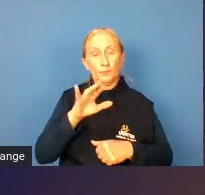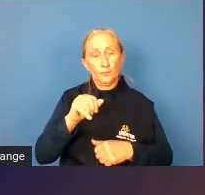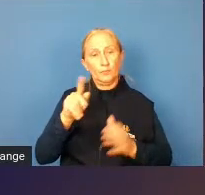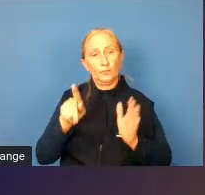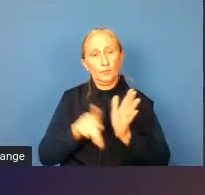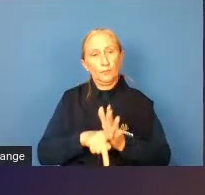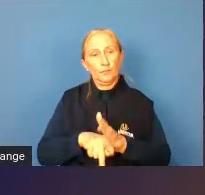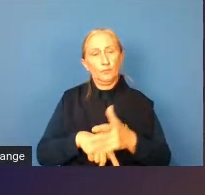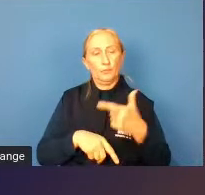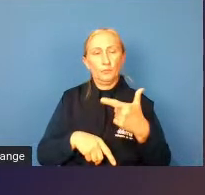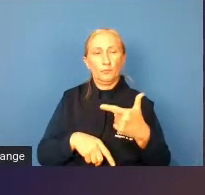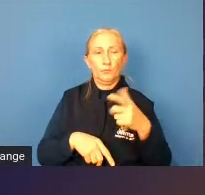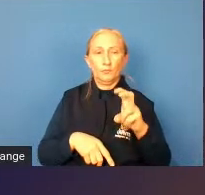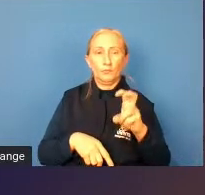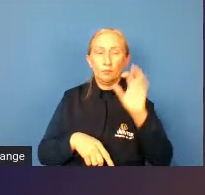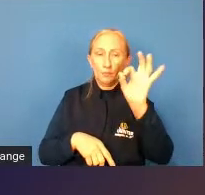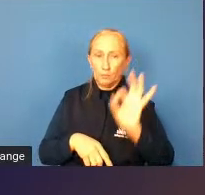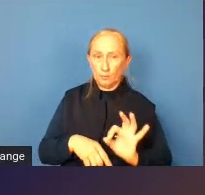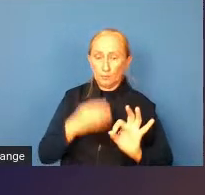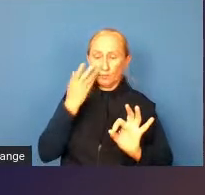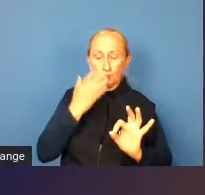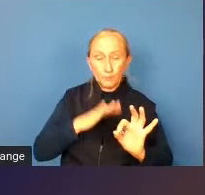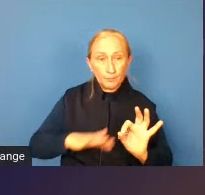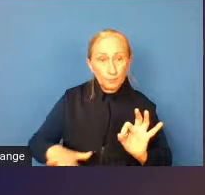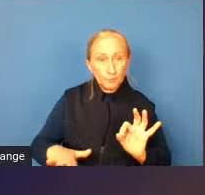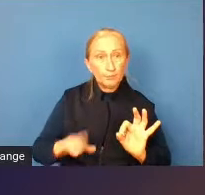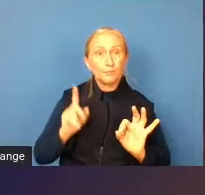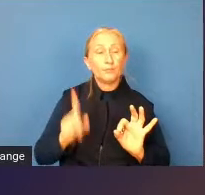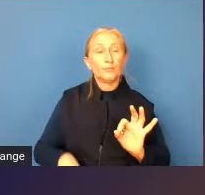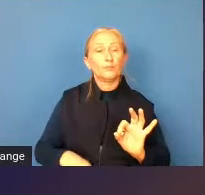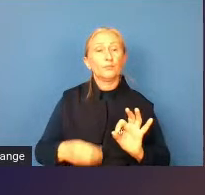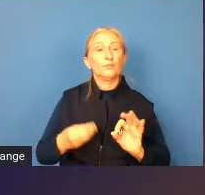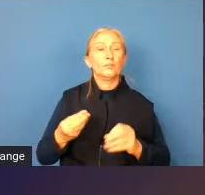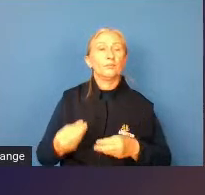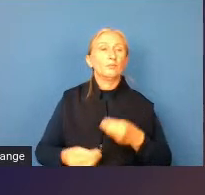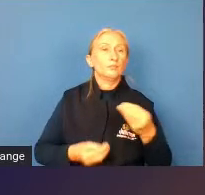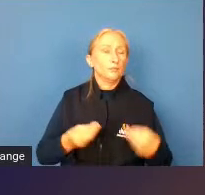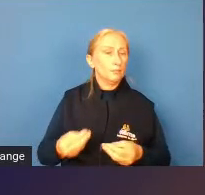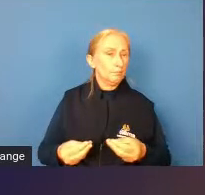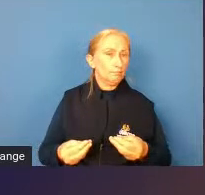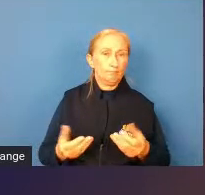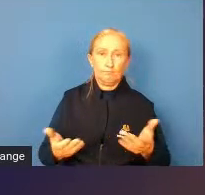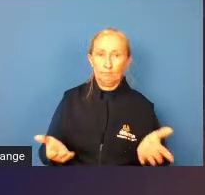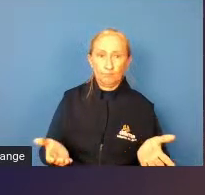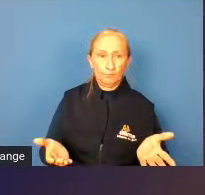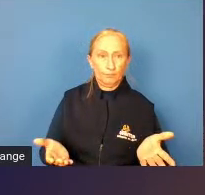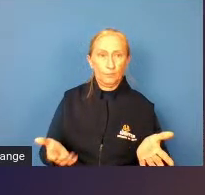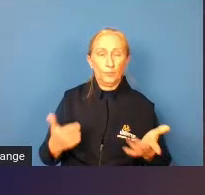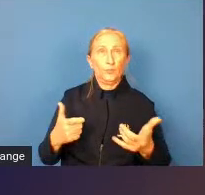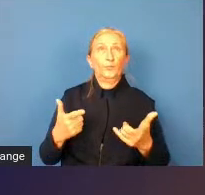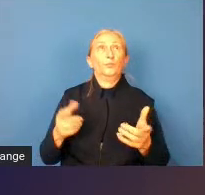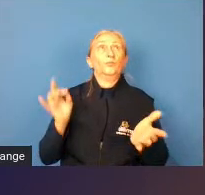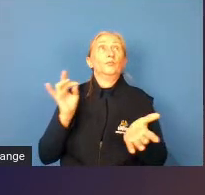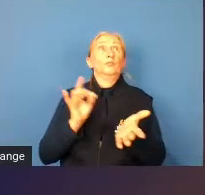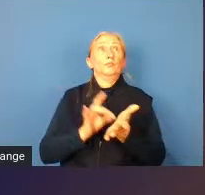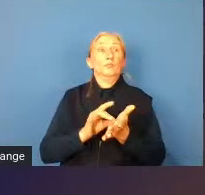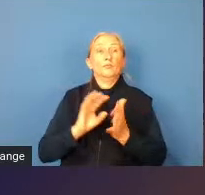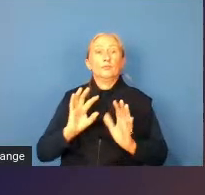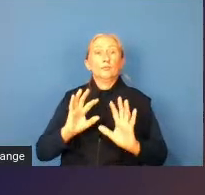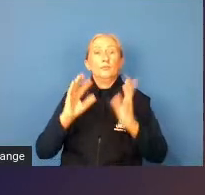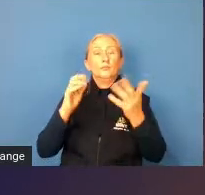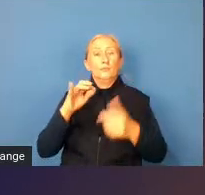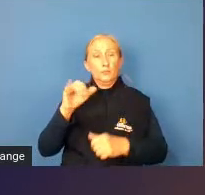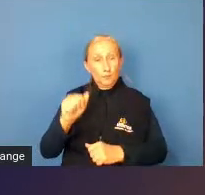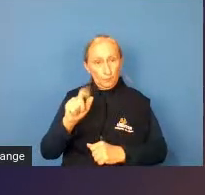também dos 25% na criança que isso é não tem exatamente uma causa né